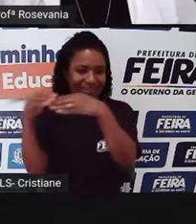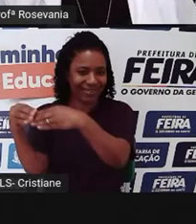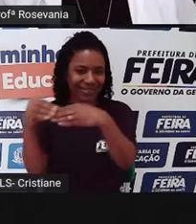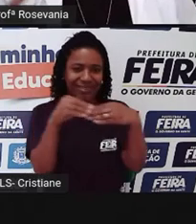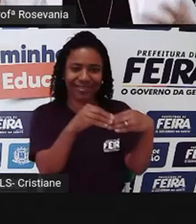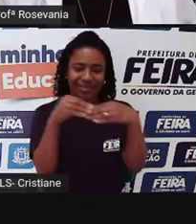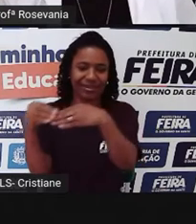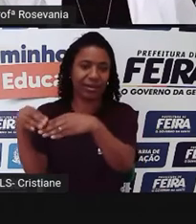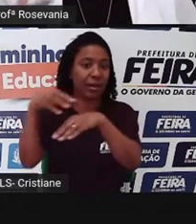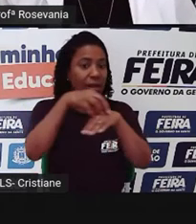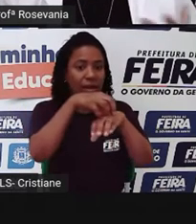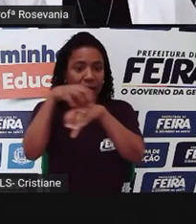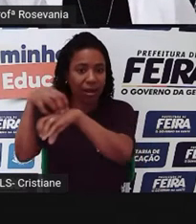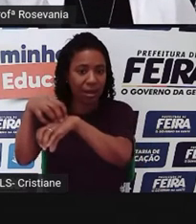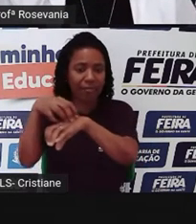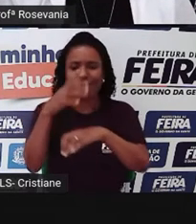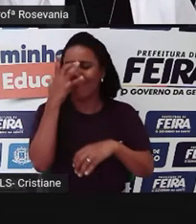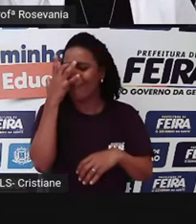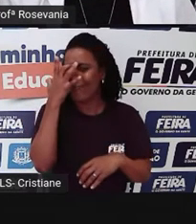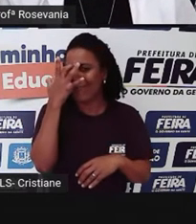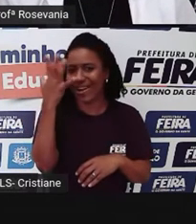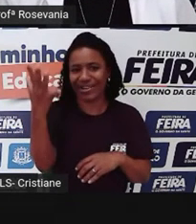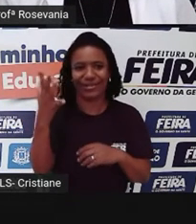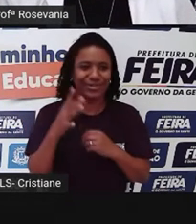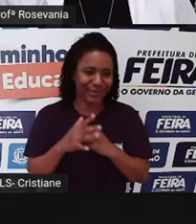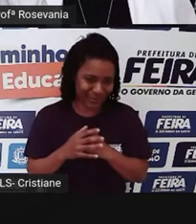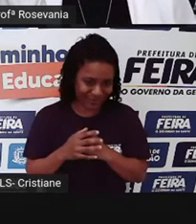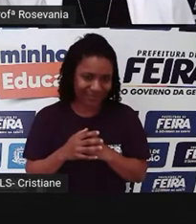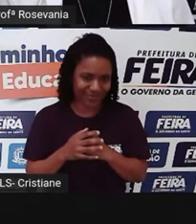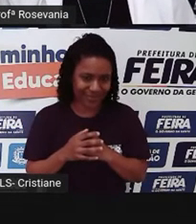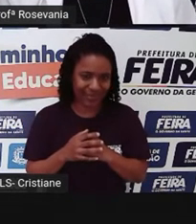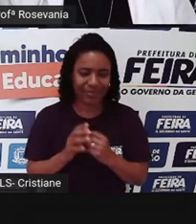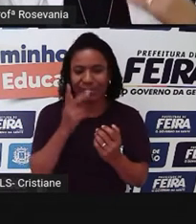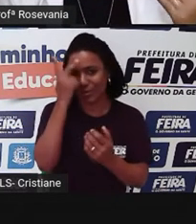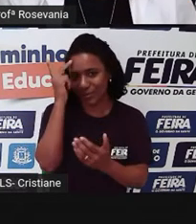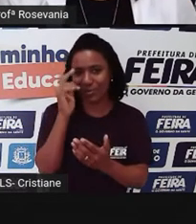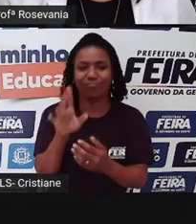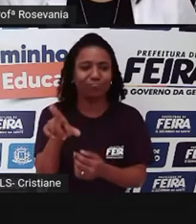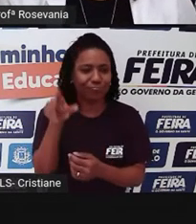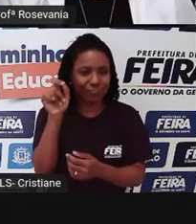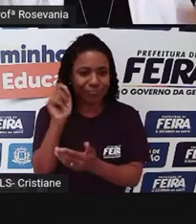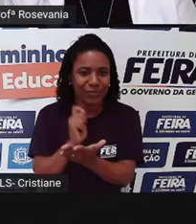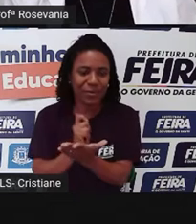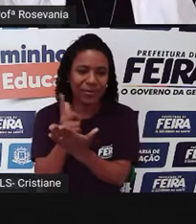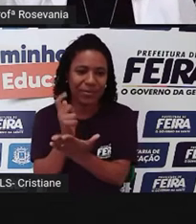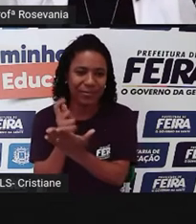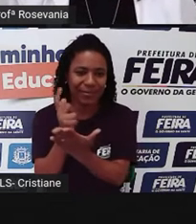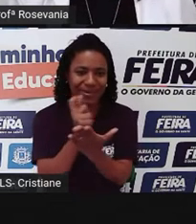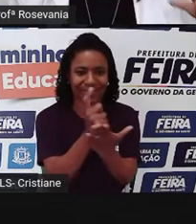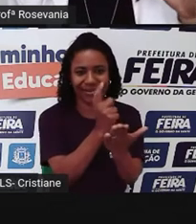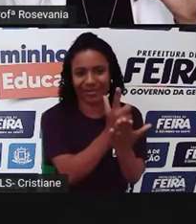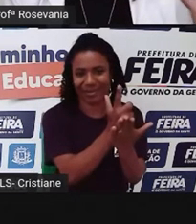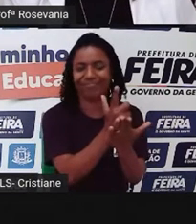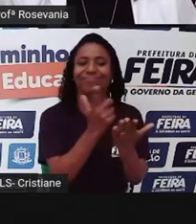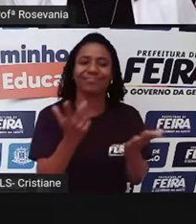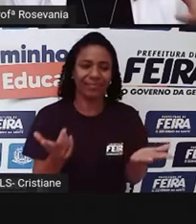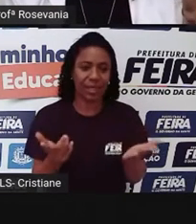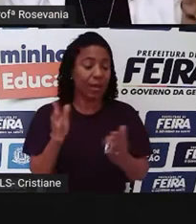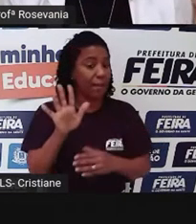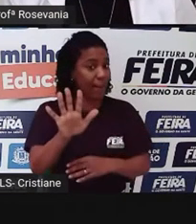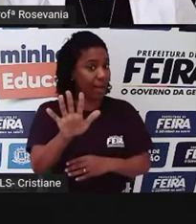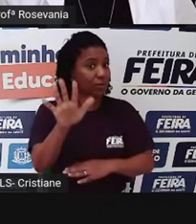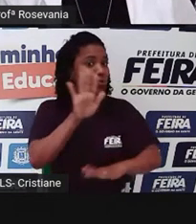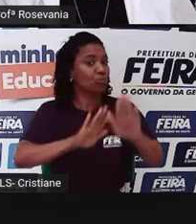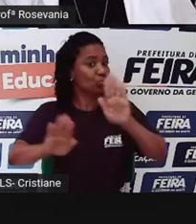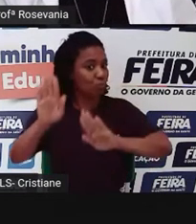e facilitou muito essa compra e venda aí através dos sites online. Mas é claro que todos os cuidados você ainda precisa